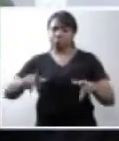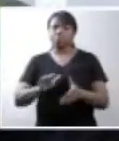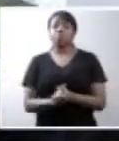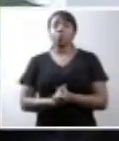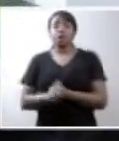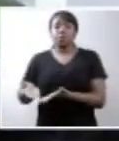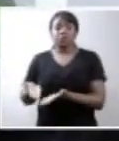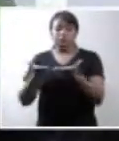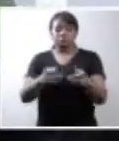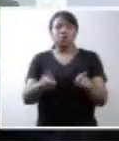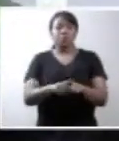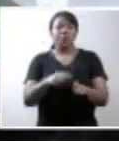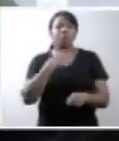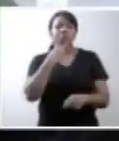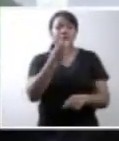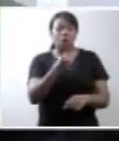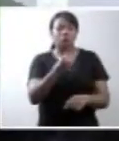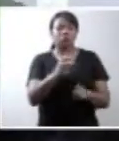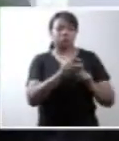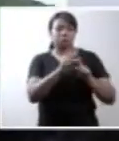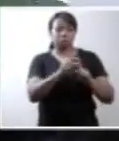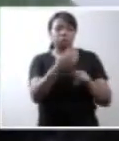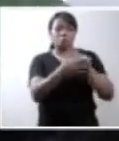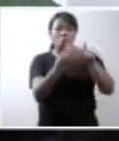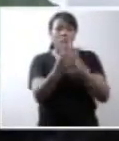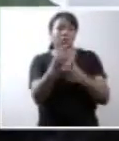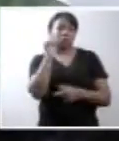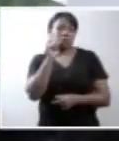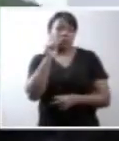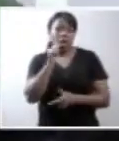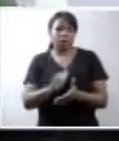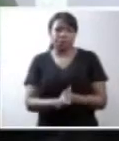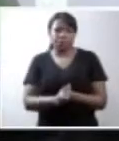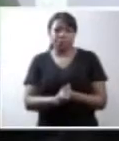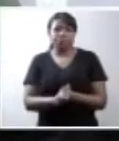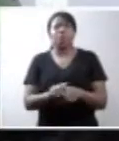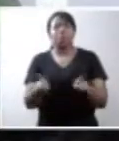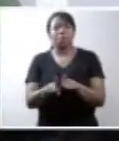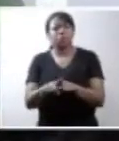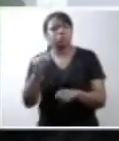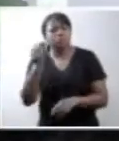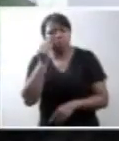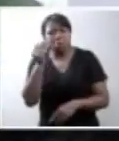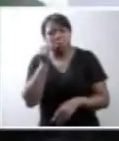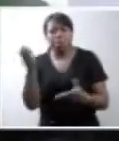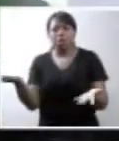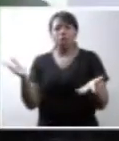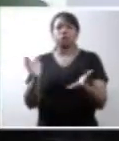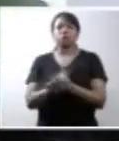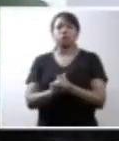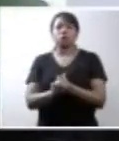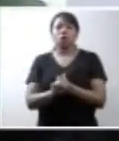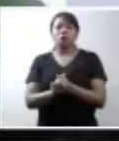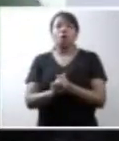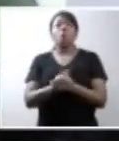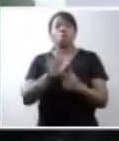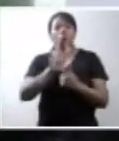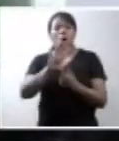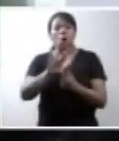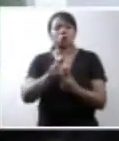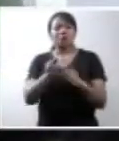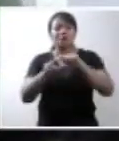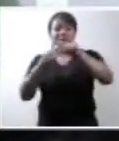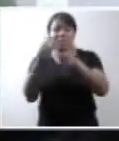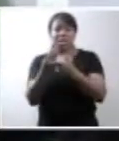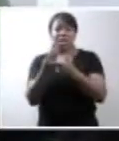Trago as vozes de quatro dessas mulheres. Suas experiências evidenciam três momentos